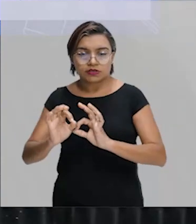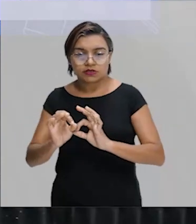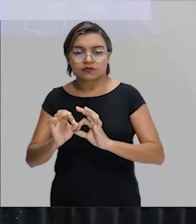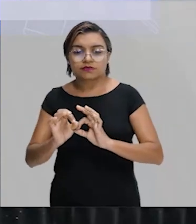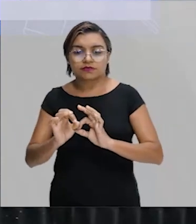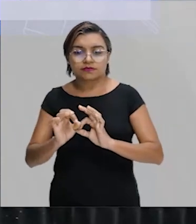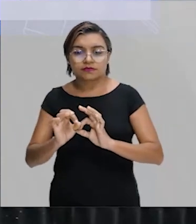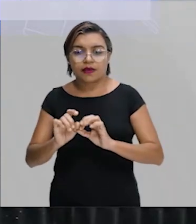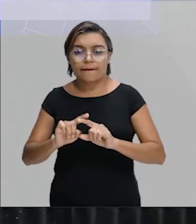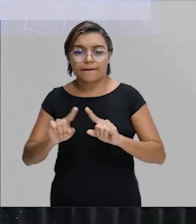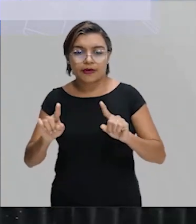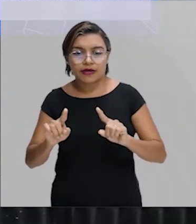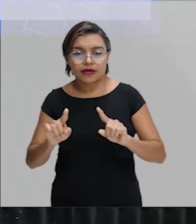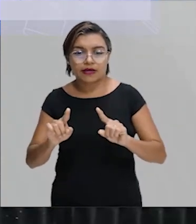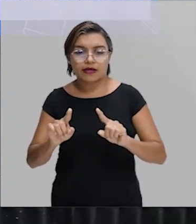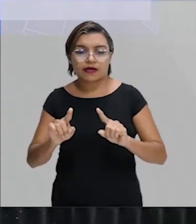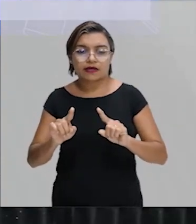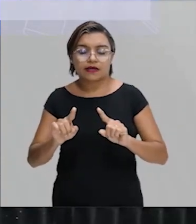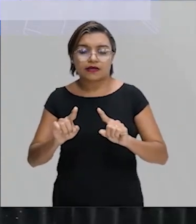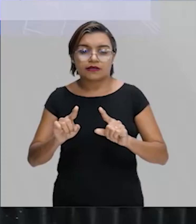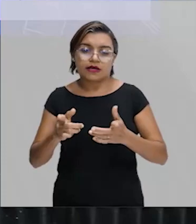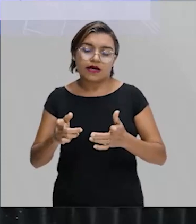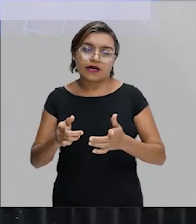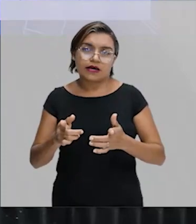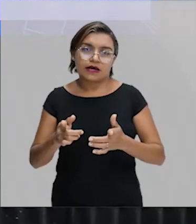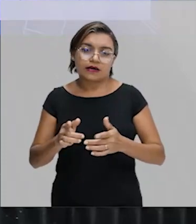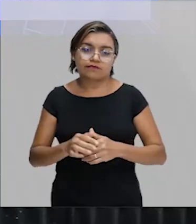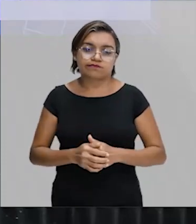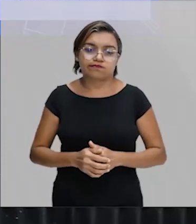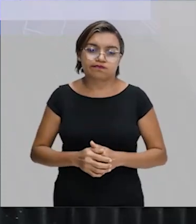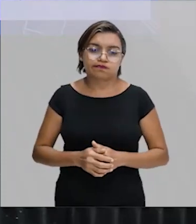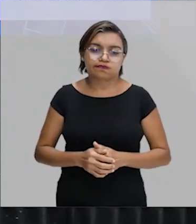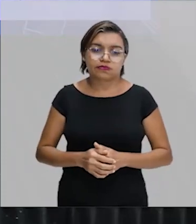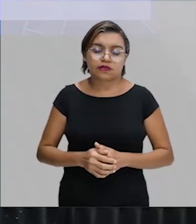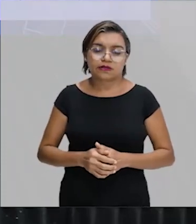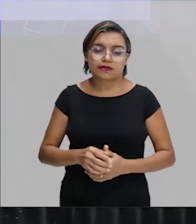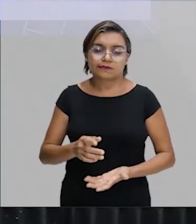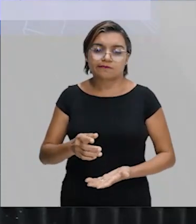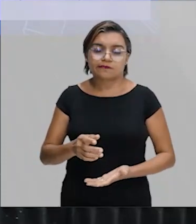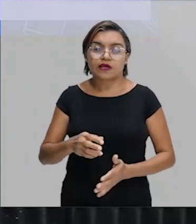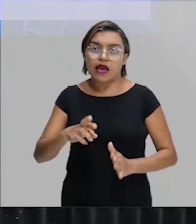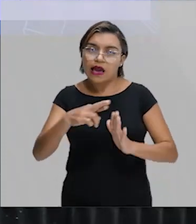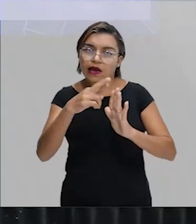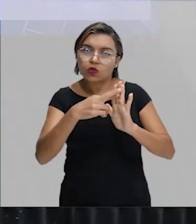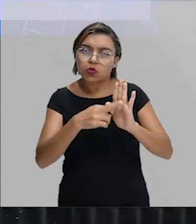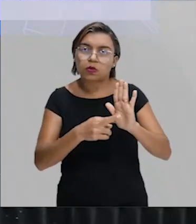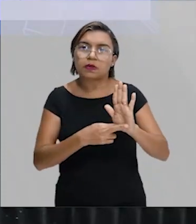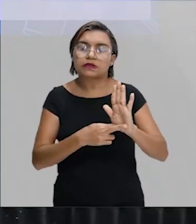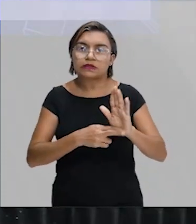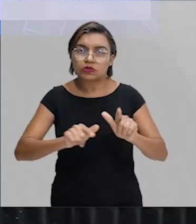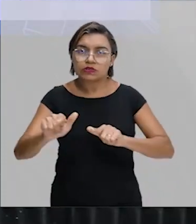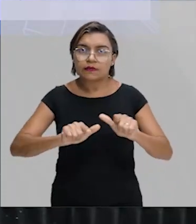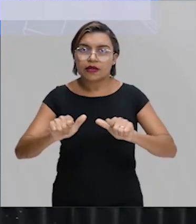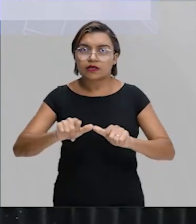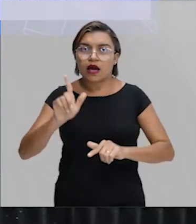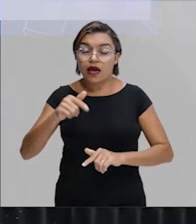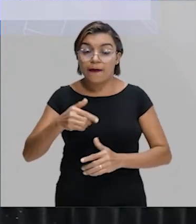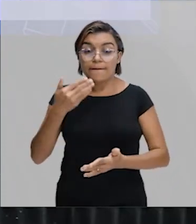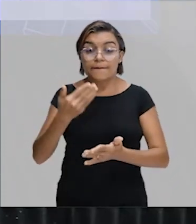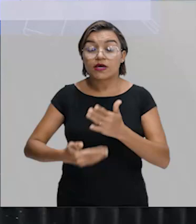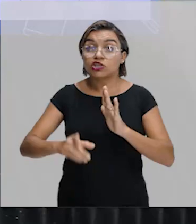desregulamentação trabalhista. O que é isso, galera? Desregulamentação trabalhista. É justamente essa perda de